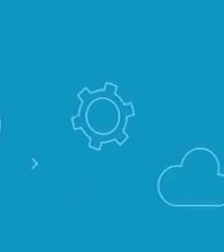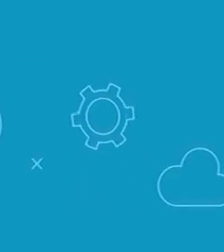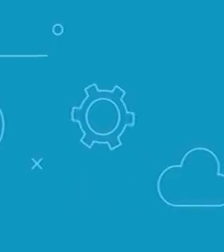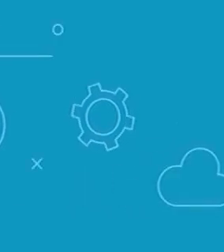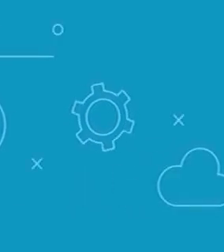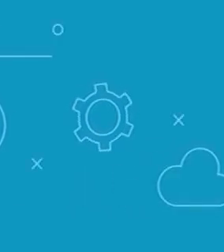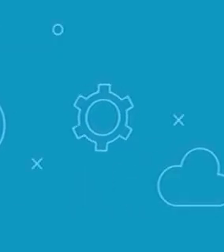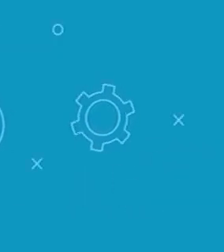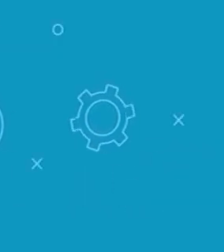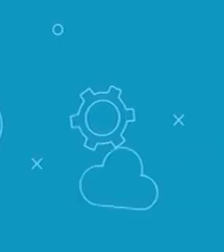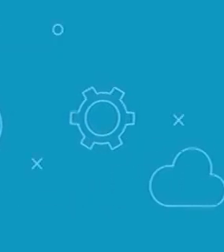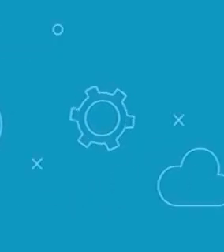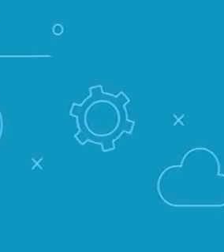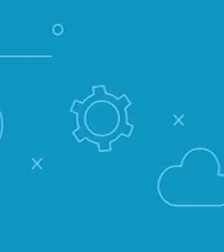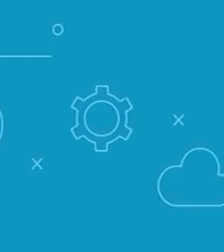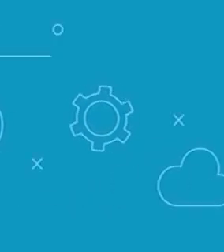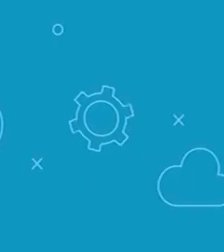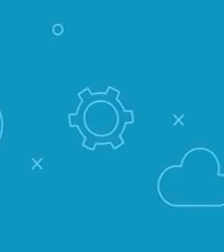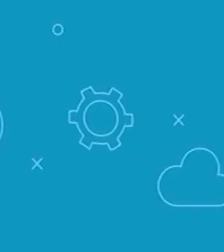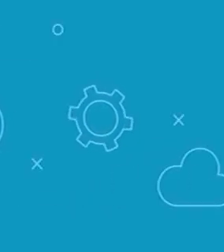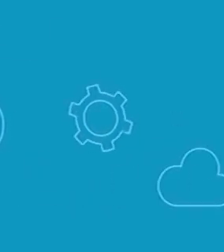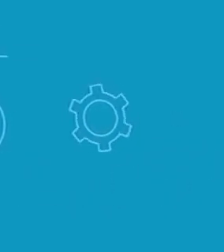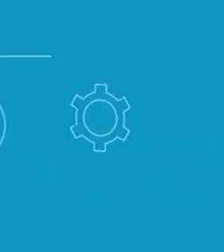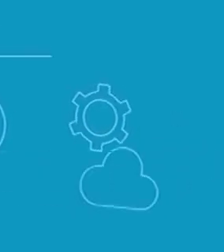e aí aí